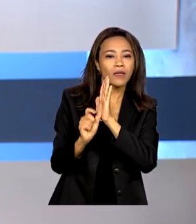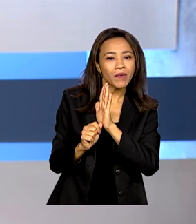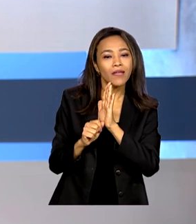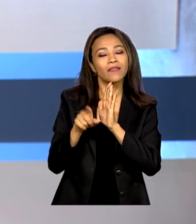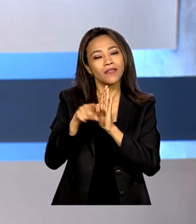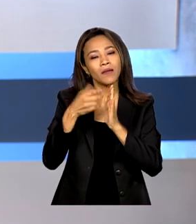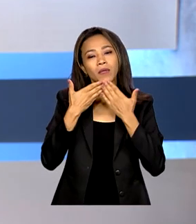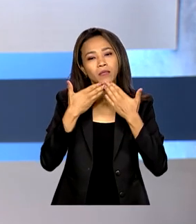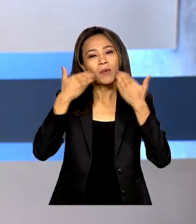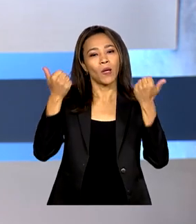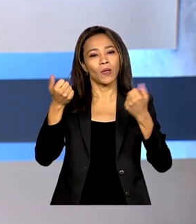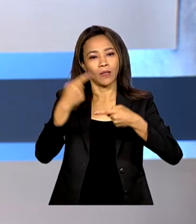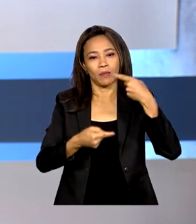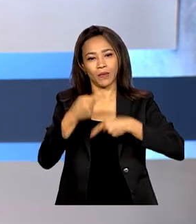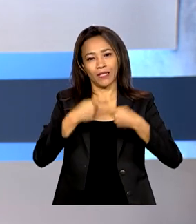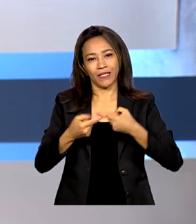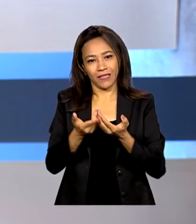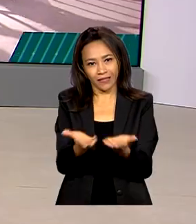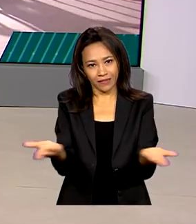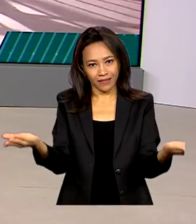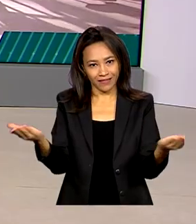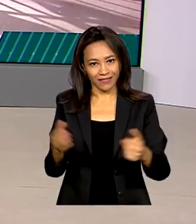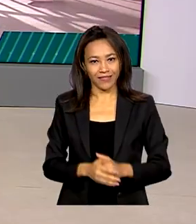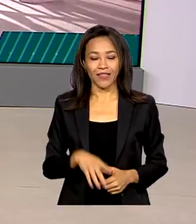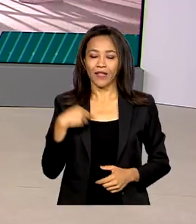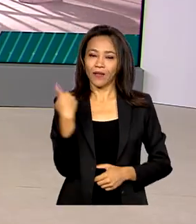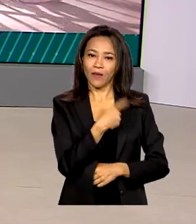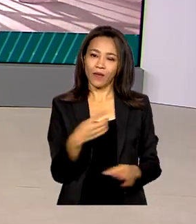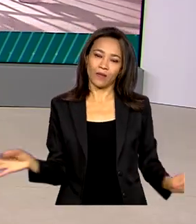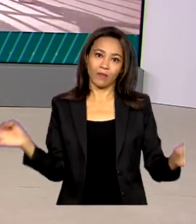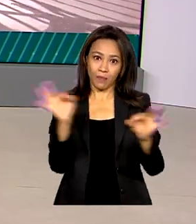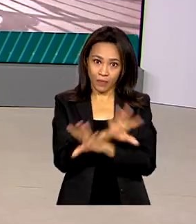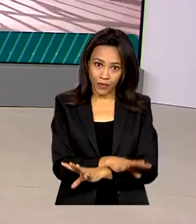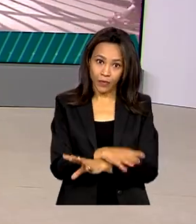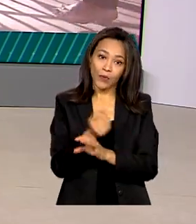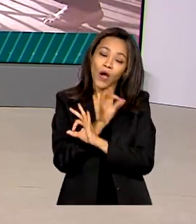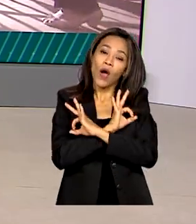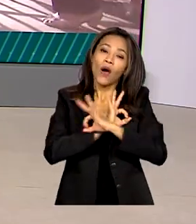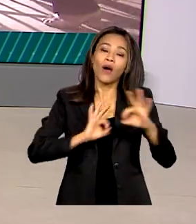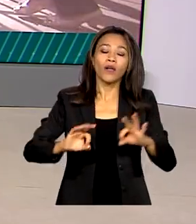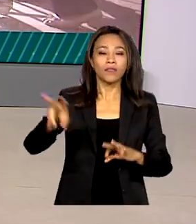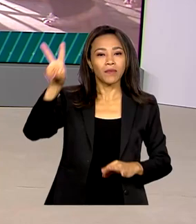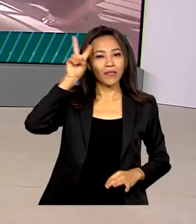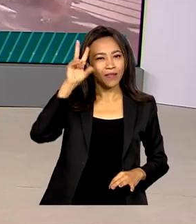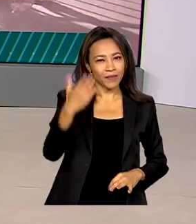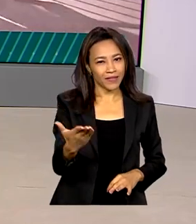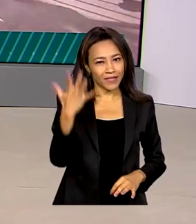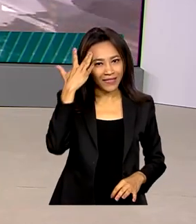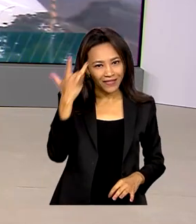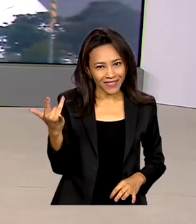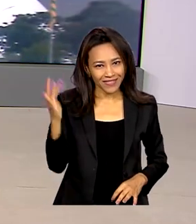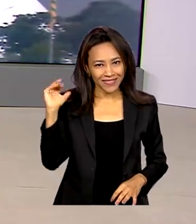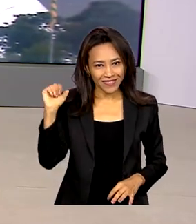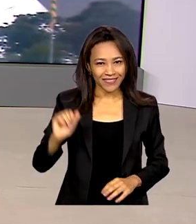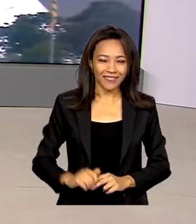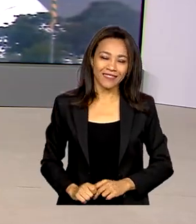busca pelas melhores políticas públicas. A gente fica por aqui. Uma ótima segunda-feira para você e até amanhã.